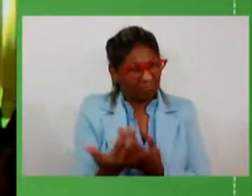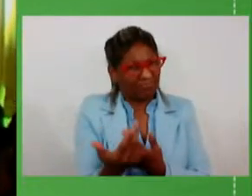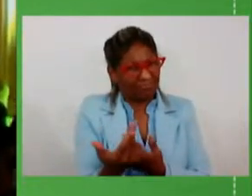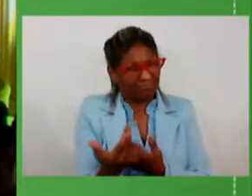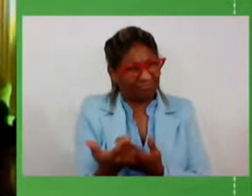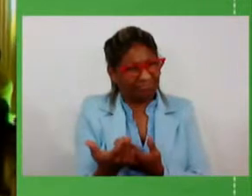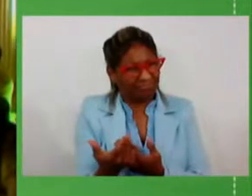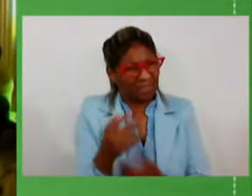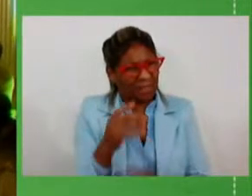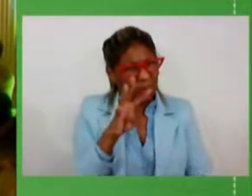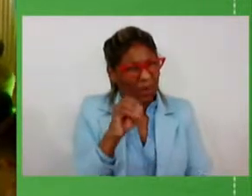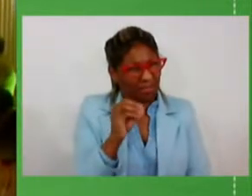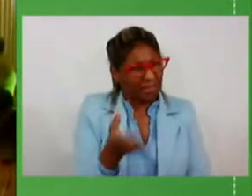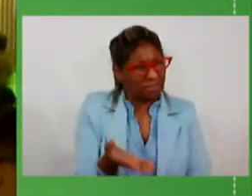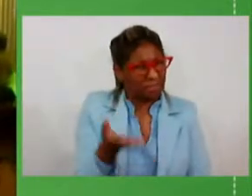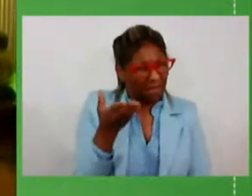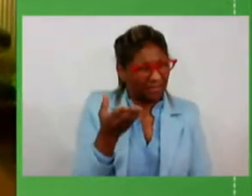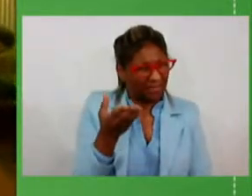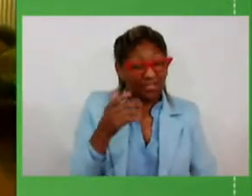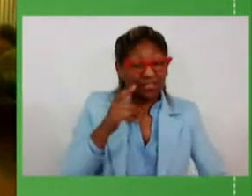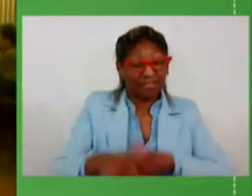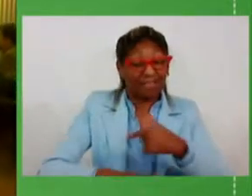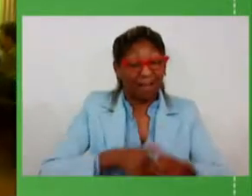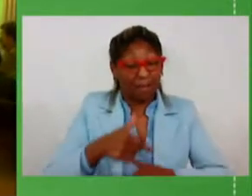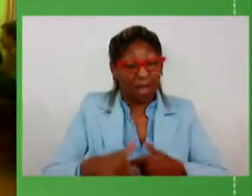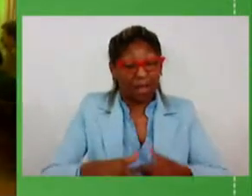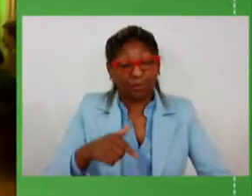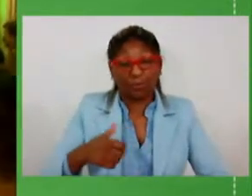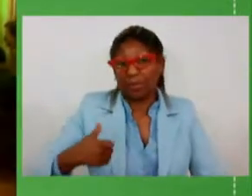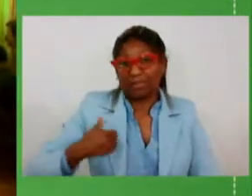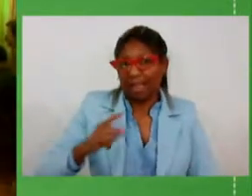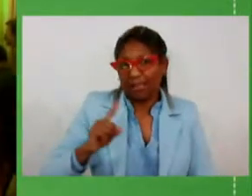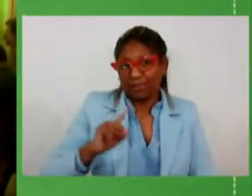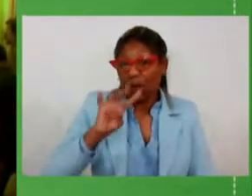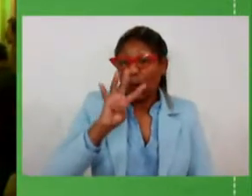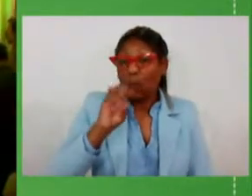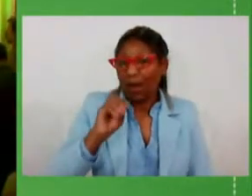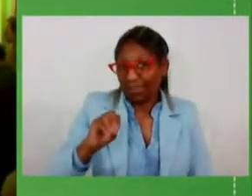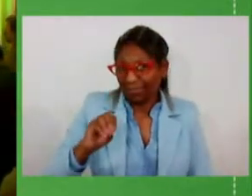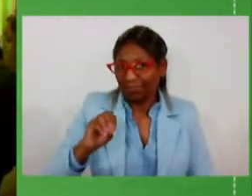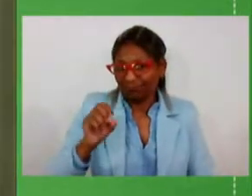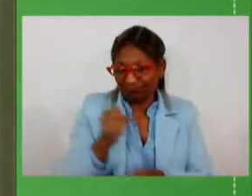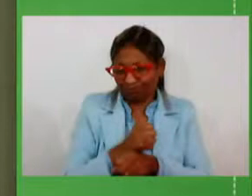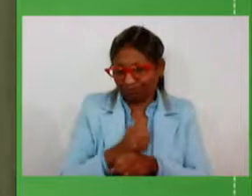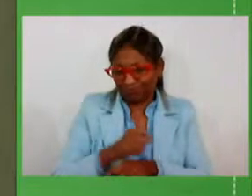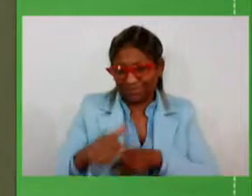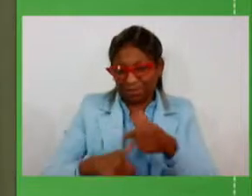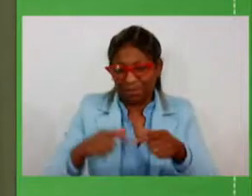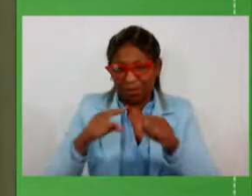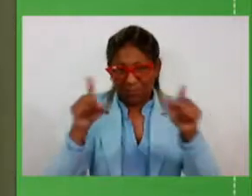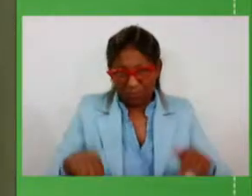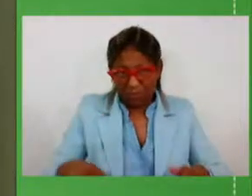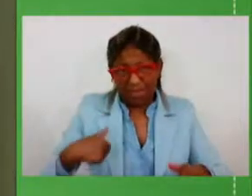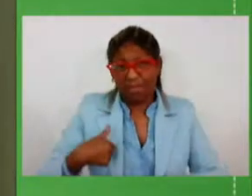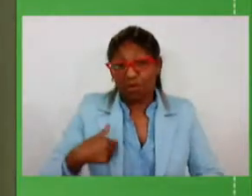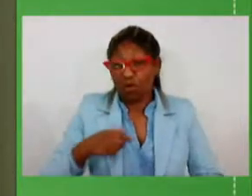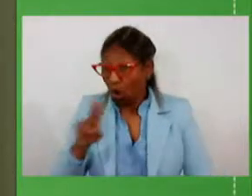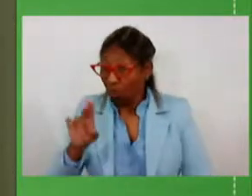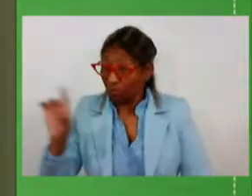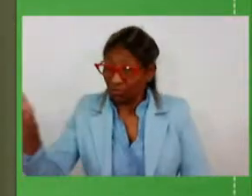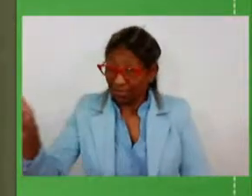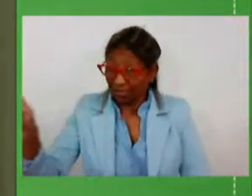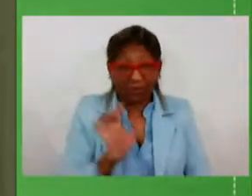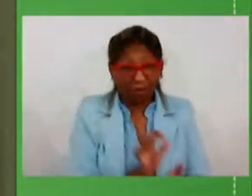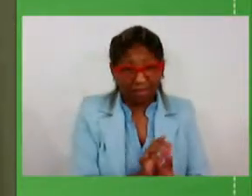de 40 de serviço público então eu faço em nome desse em nome do presidente o meu agradecimento como colega